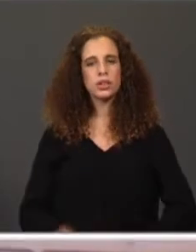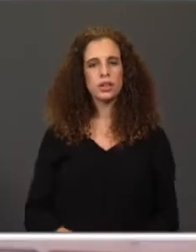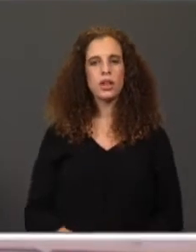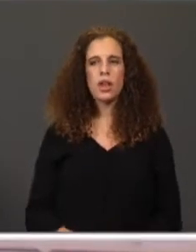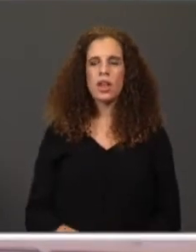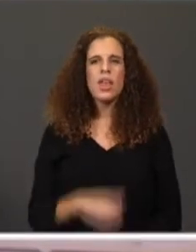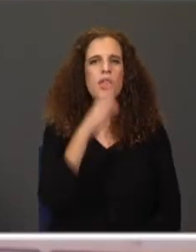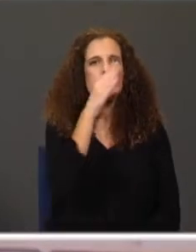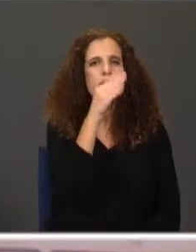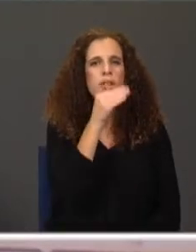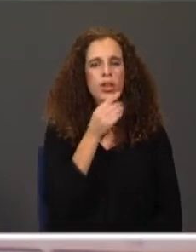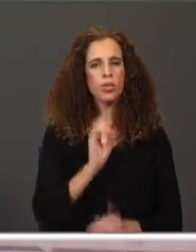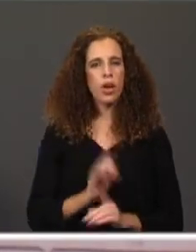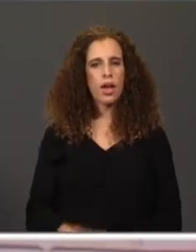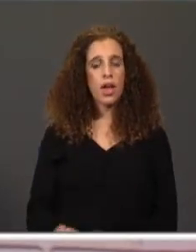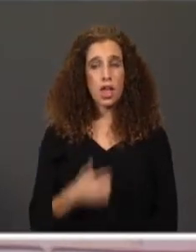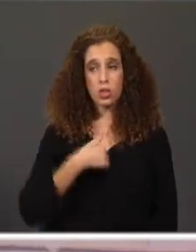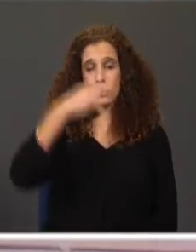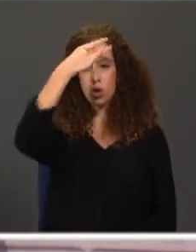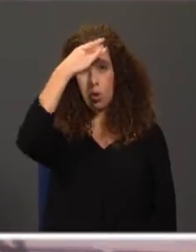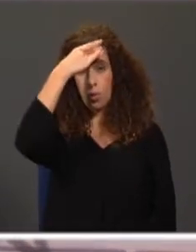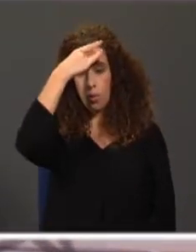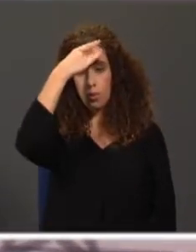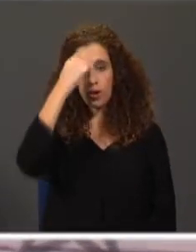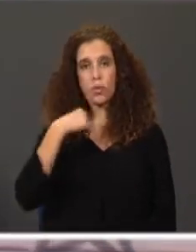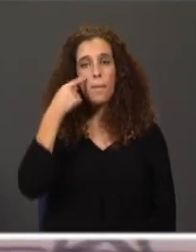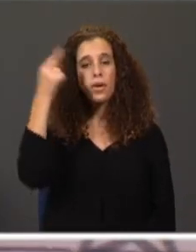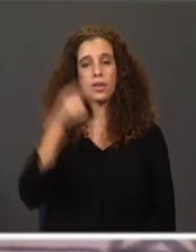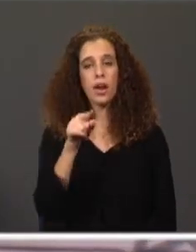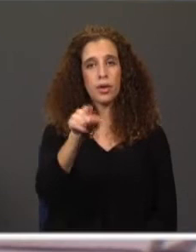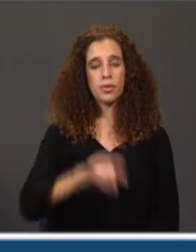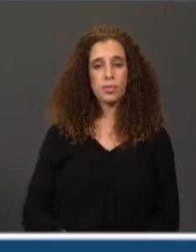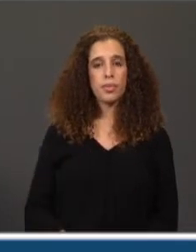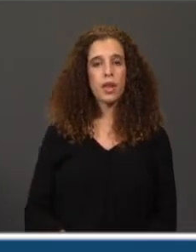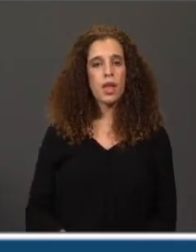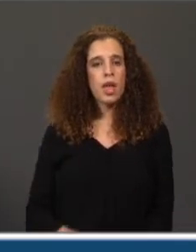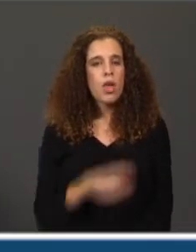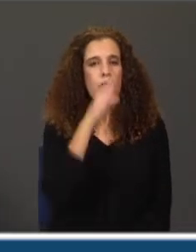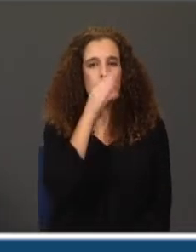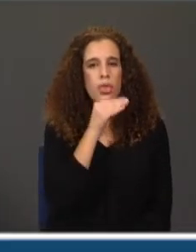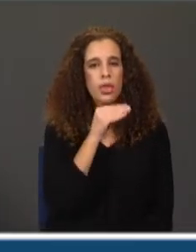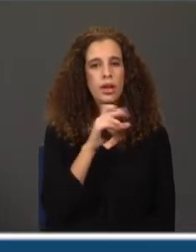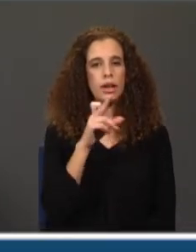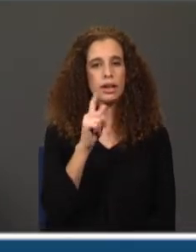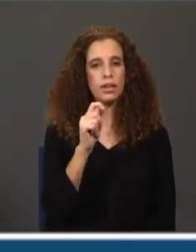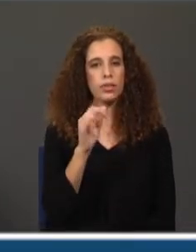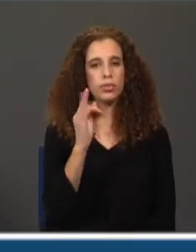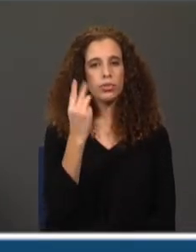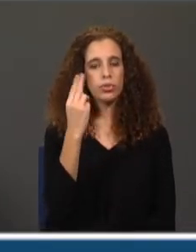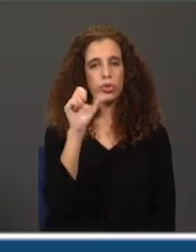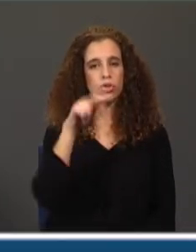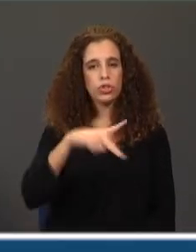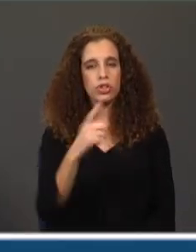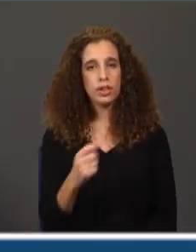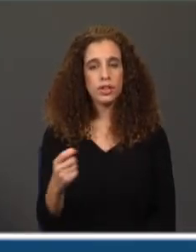silêncio é este? Eu tenho uma opinião e vou partilhá-la contigo. Este silêncio refugente será aquele que unia os